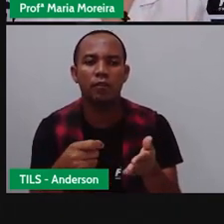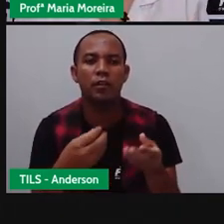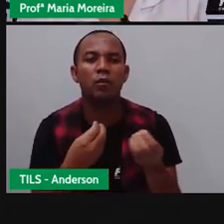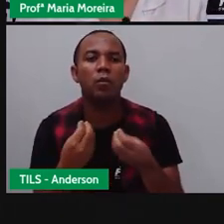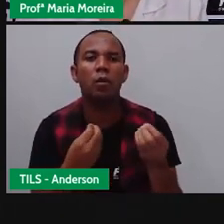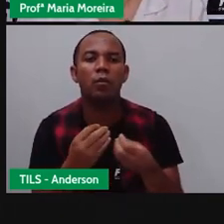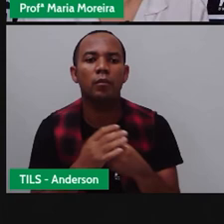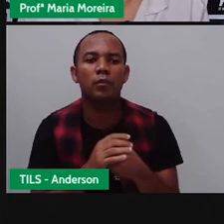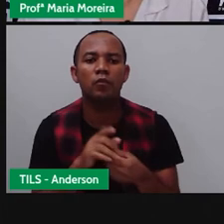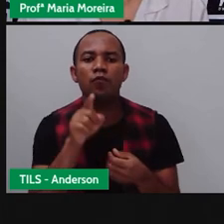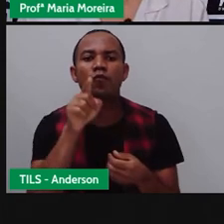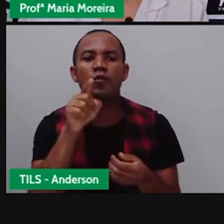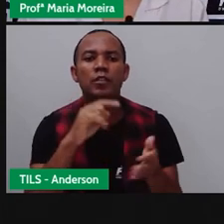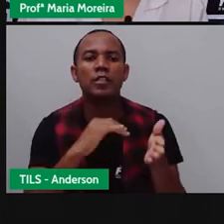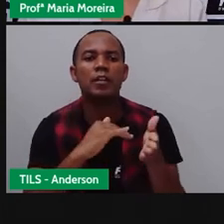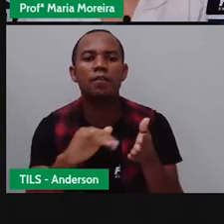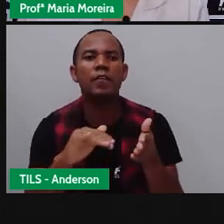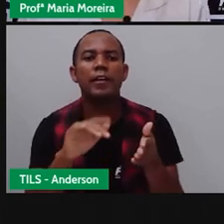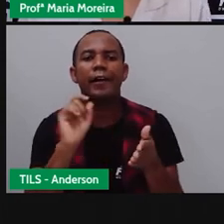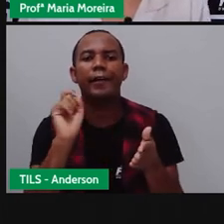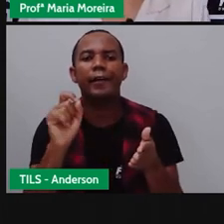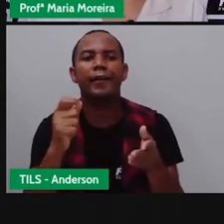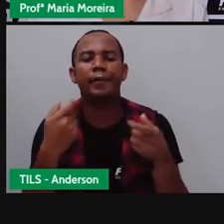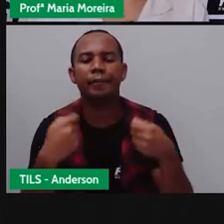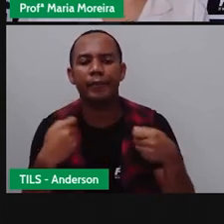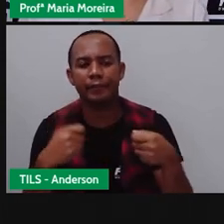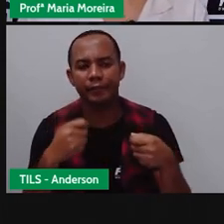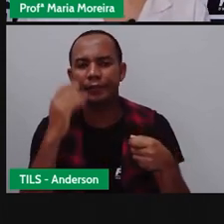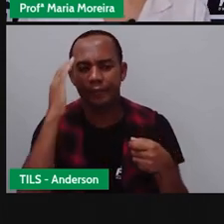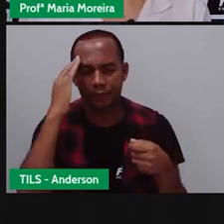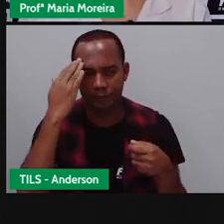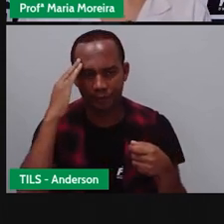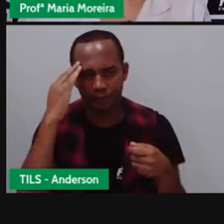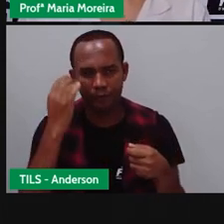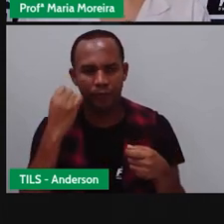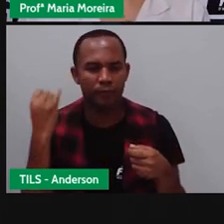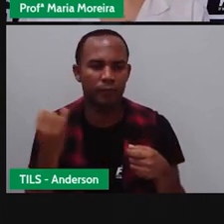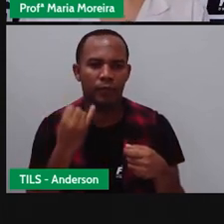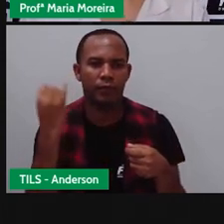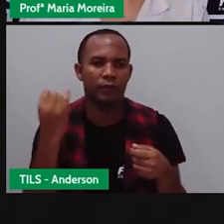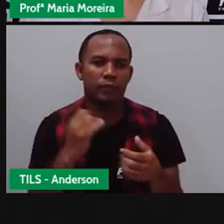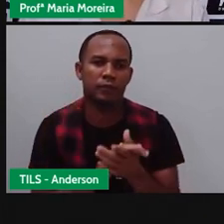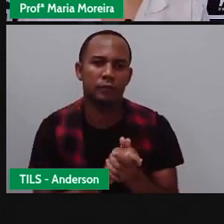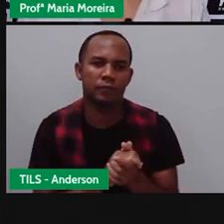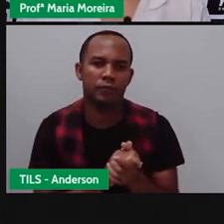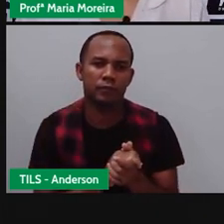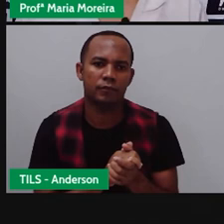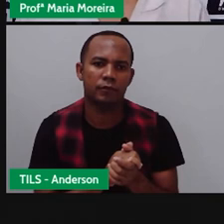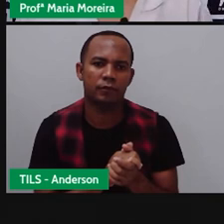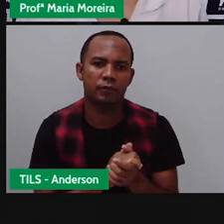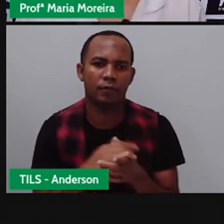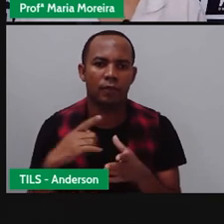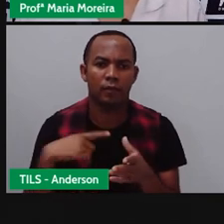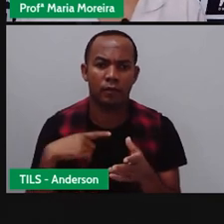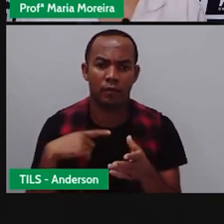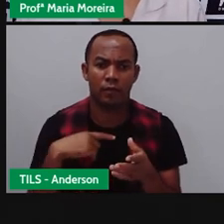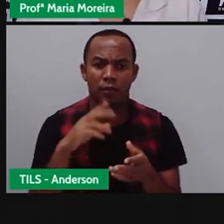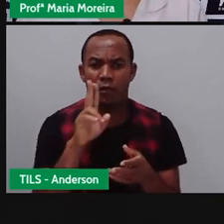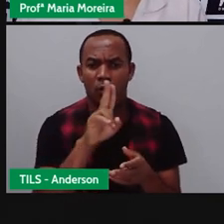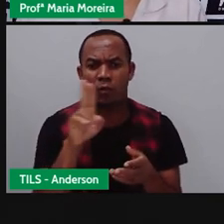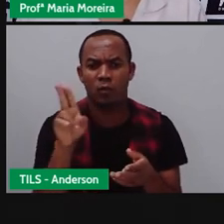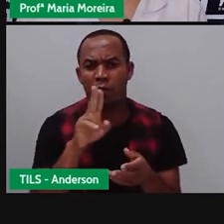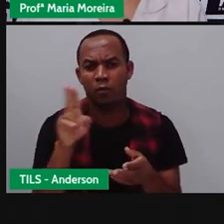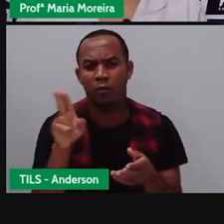não sabe para que você quer enviar isso aí. E aí a precisa entender também o quê? O contexto. Ter o nome de quem